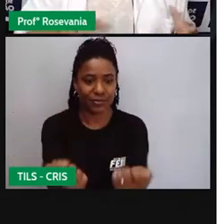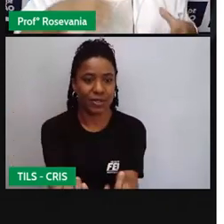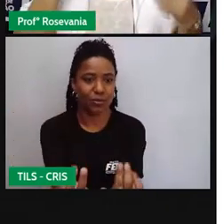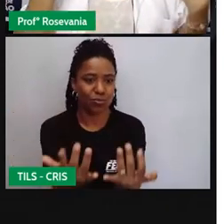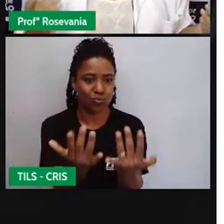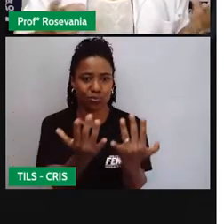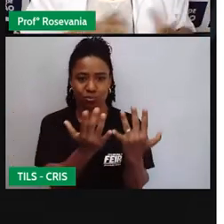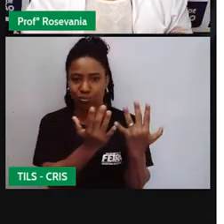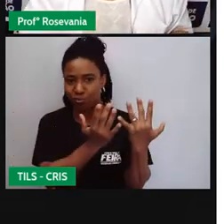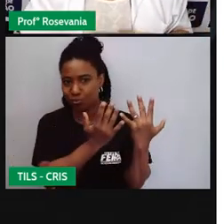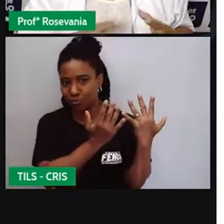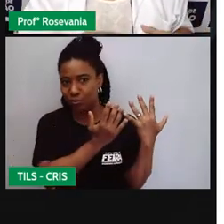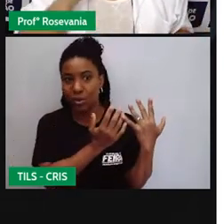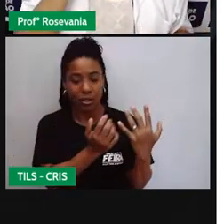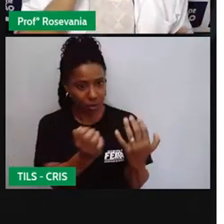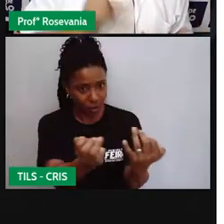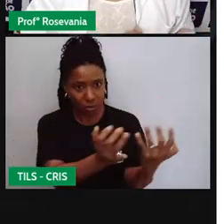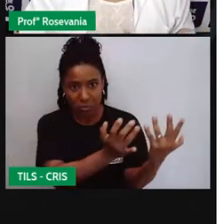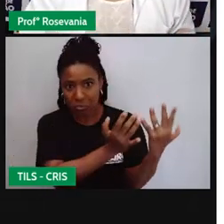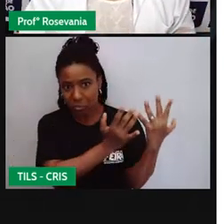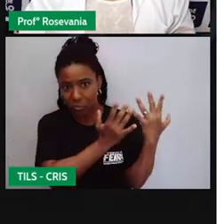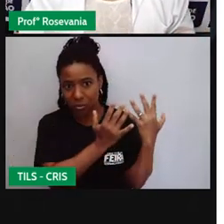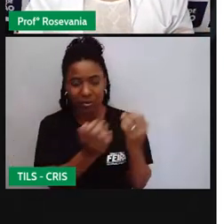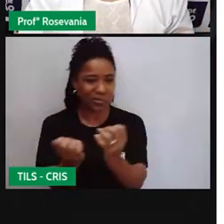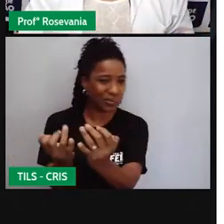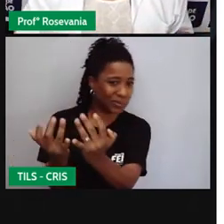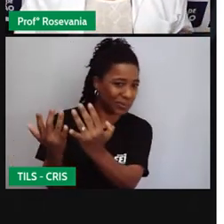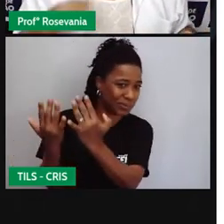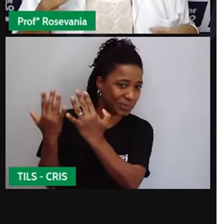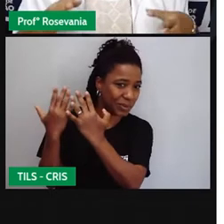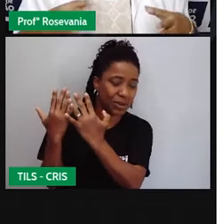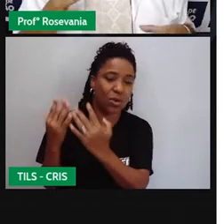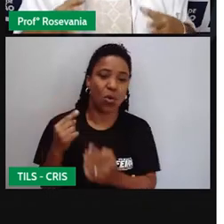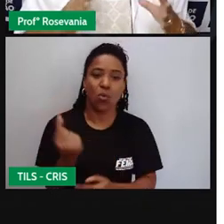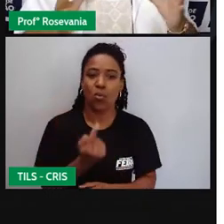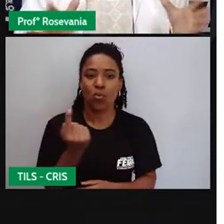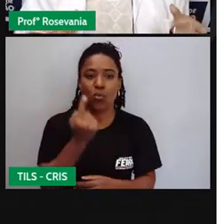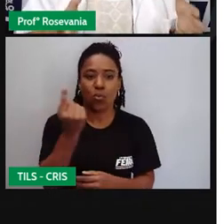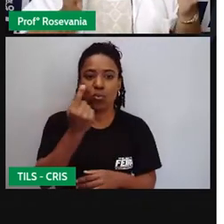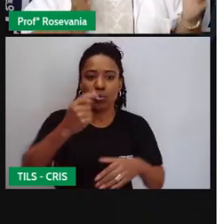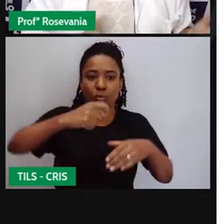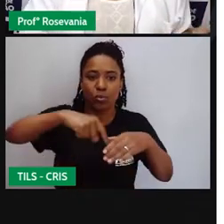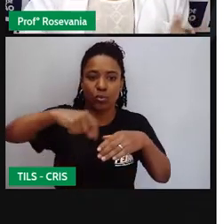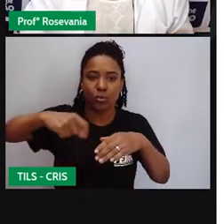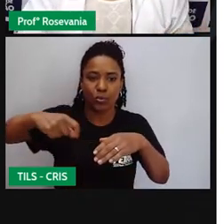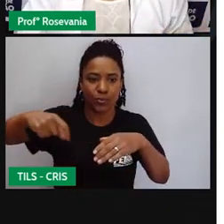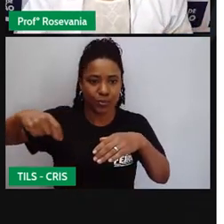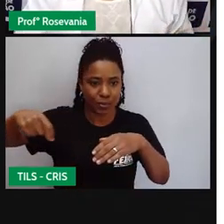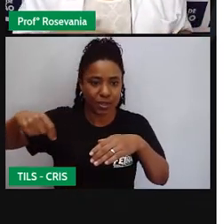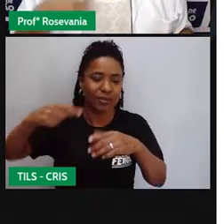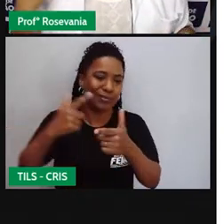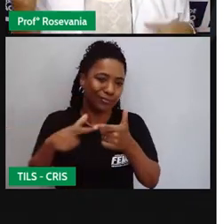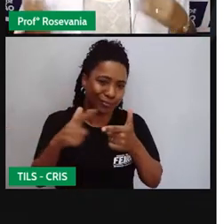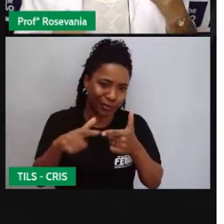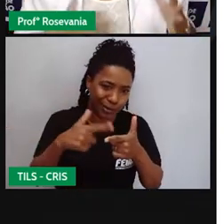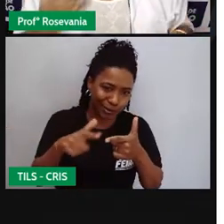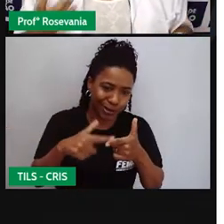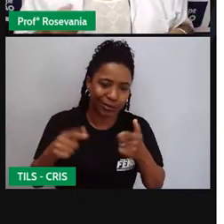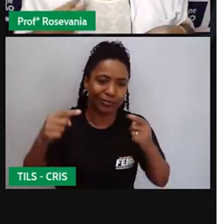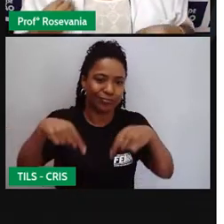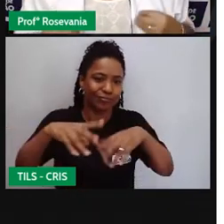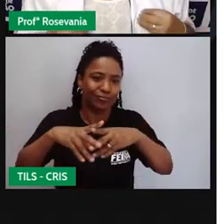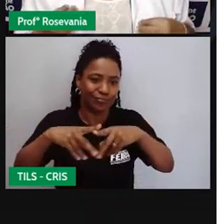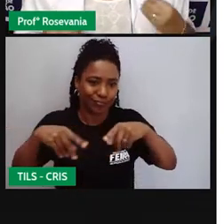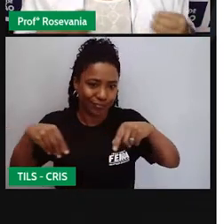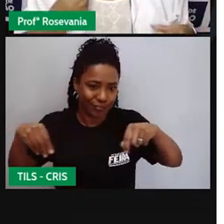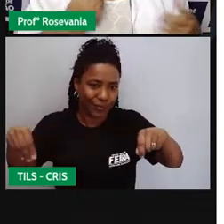vezes não, sempre, quase sempre, um único produto. Isso a gente sabe também que tem os impactos ambientais, porque precisa